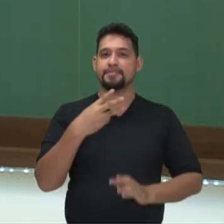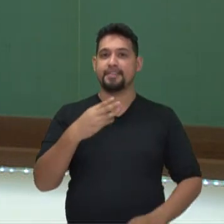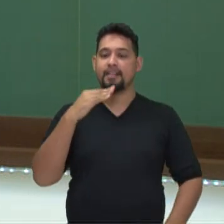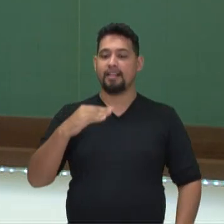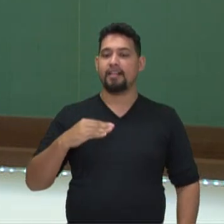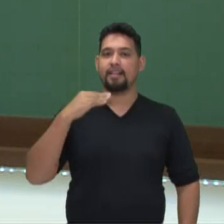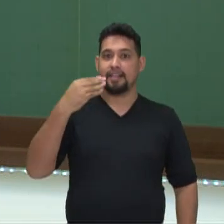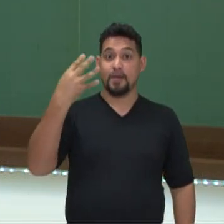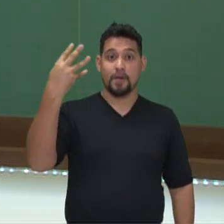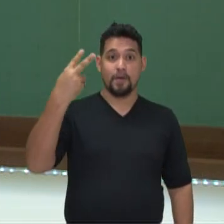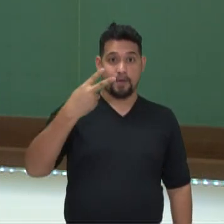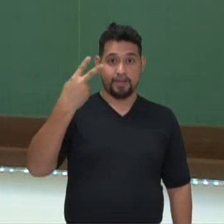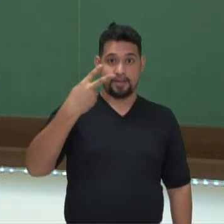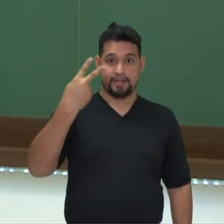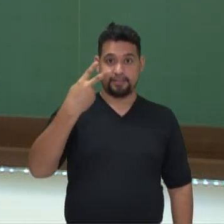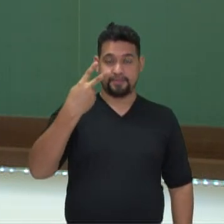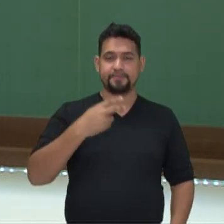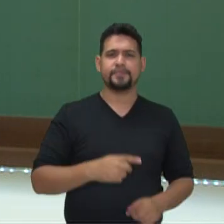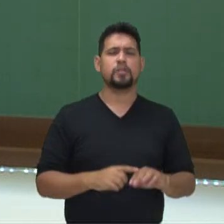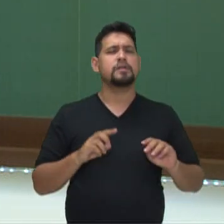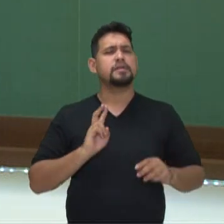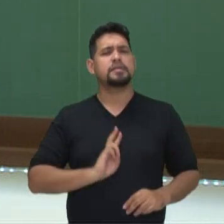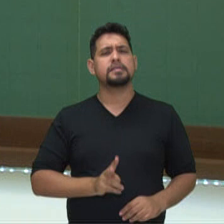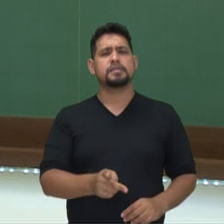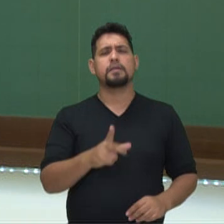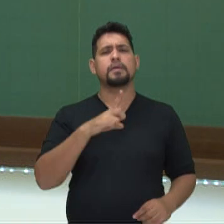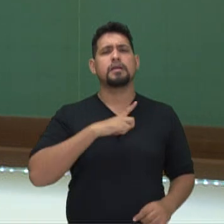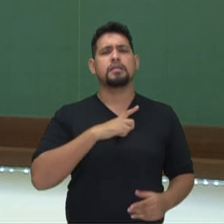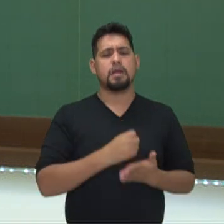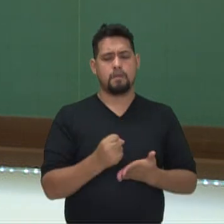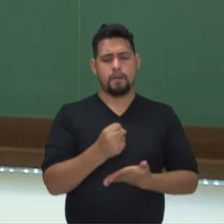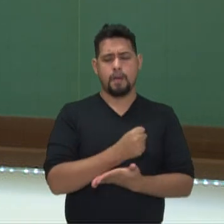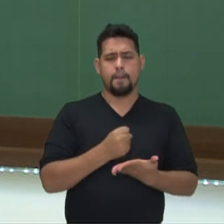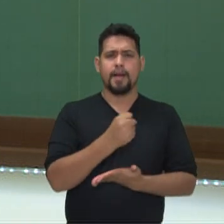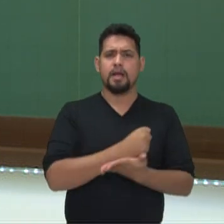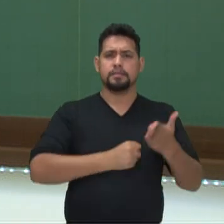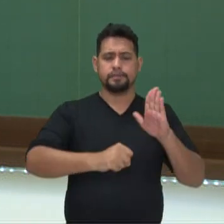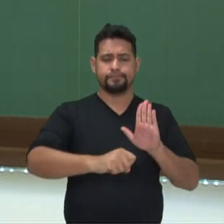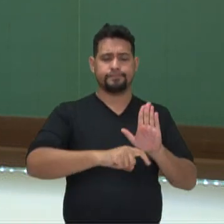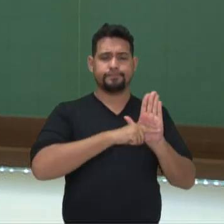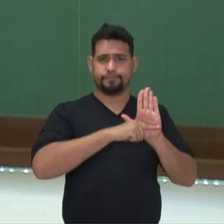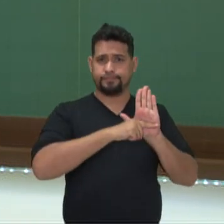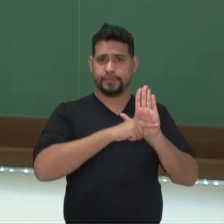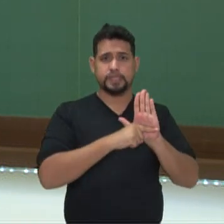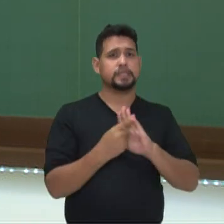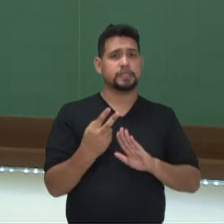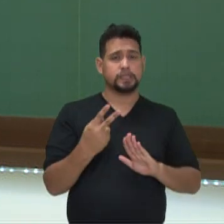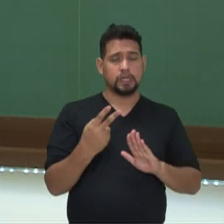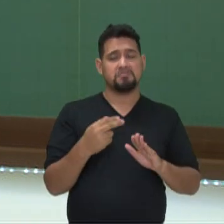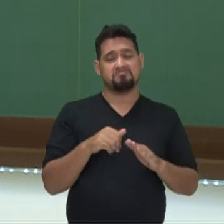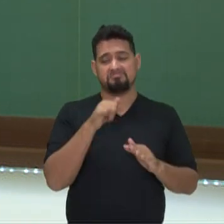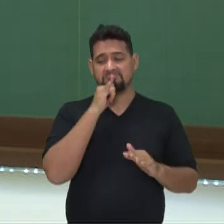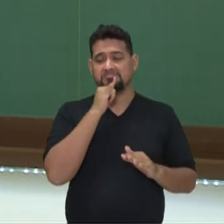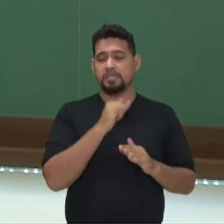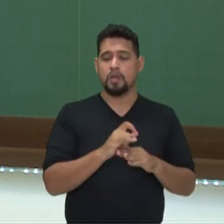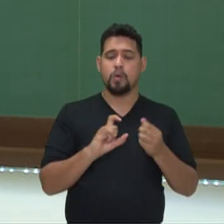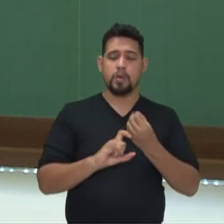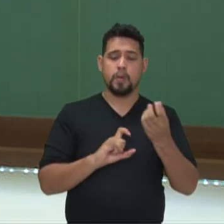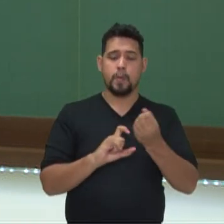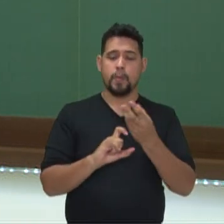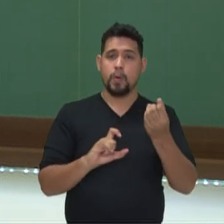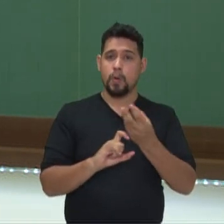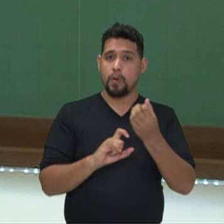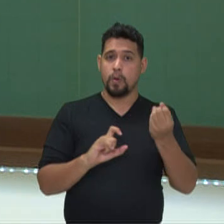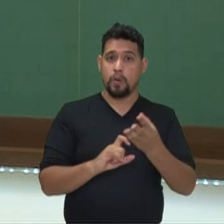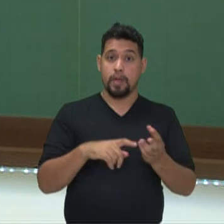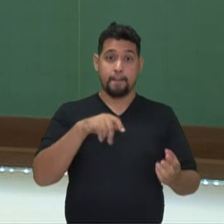elevado ao quadrado. Toda vez que nós temos uma base negativa com expoente par, o resultado